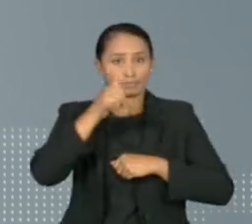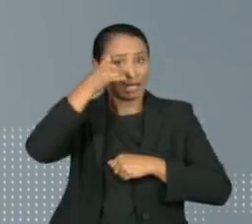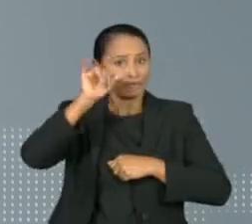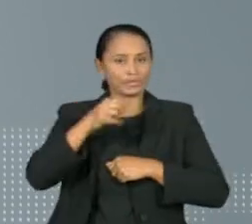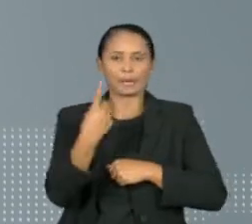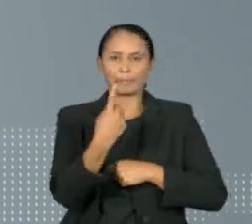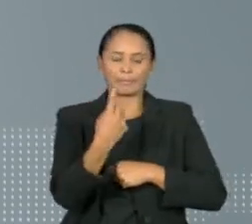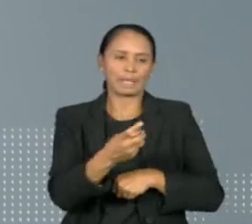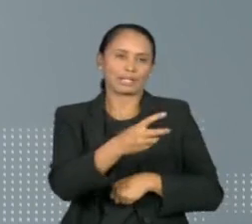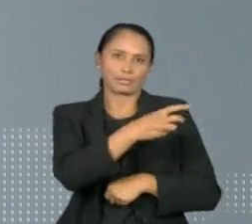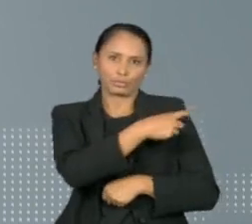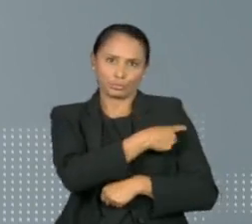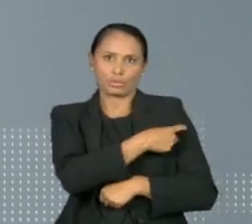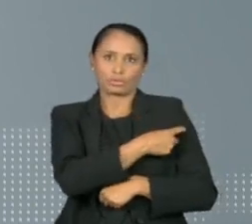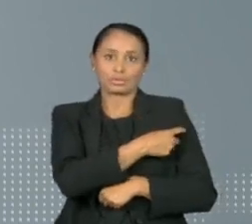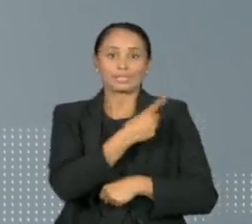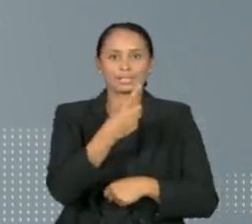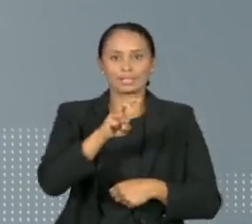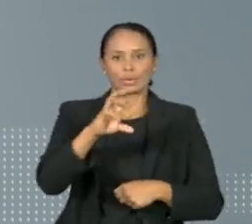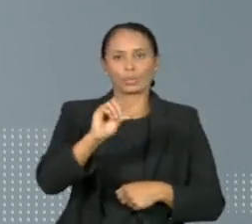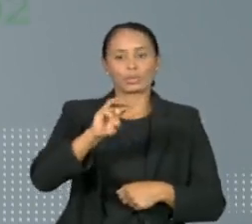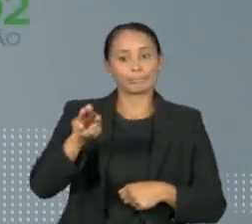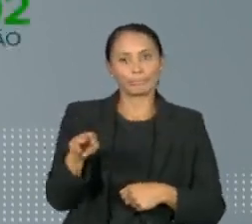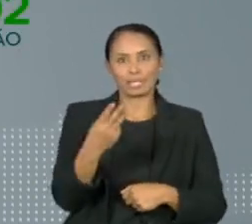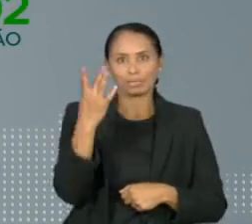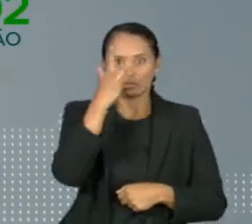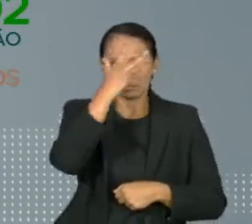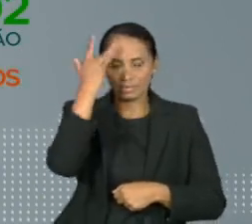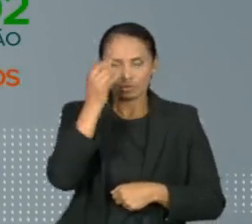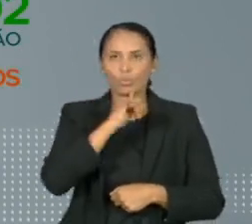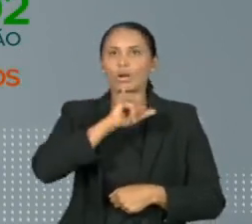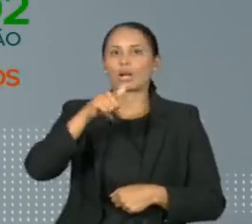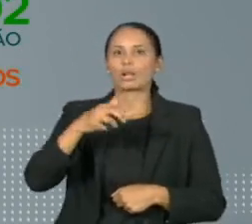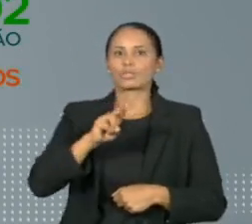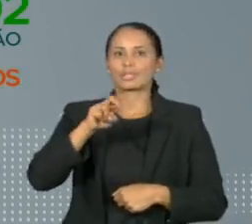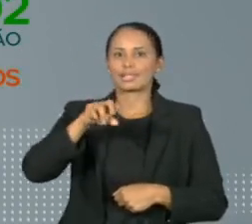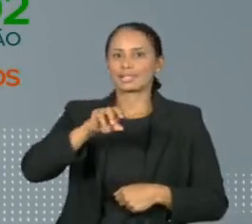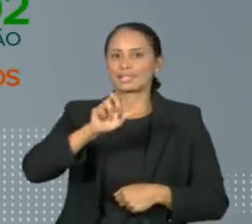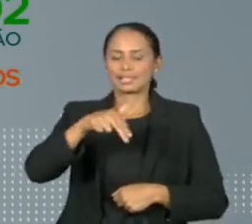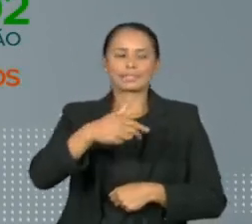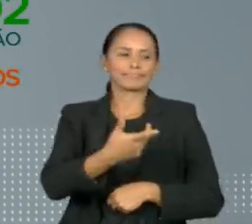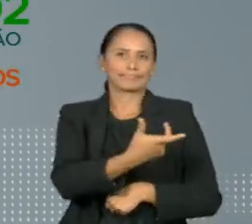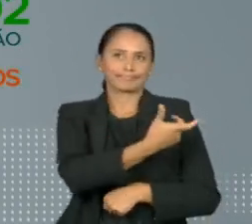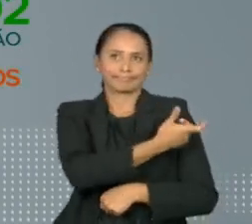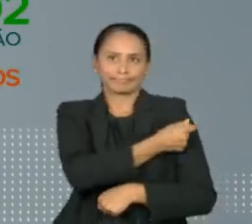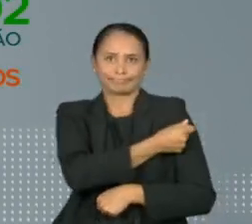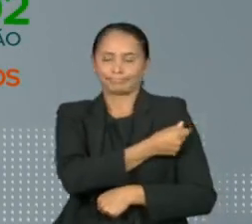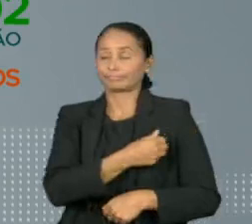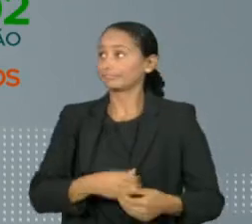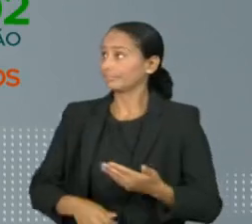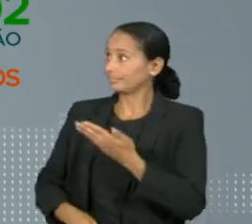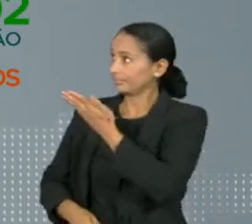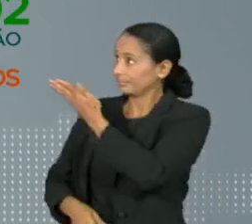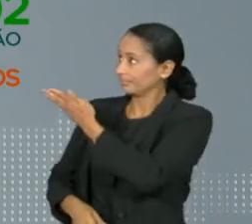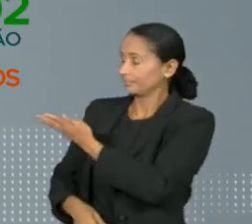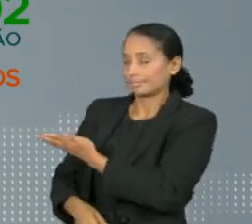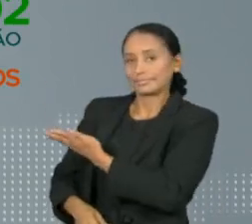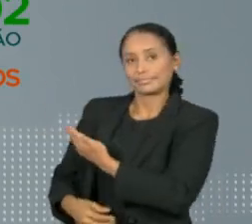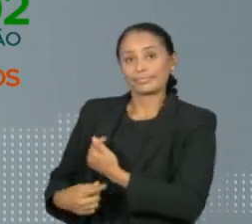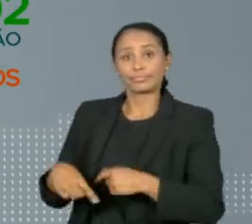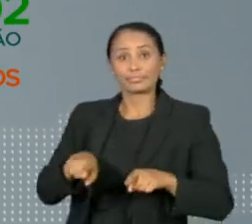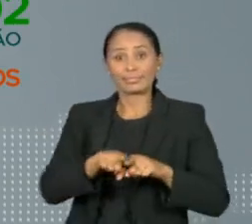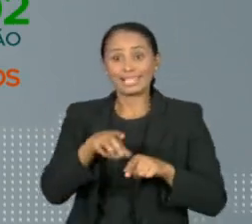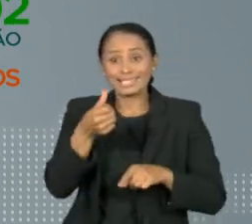150 milhões com a segunda ou a dose da Janssen e praticamente 49 milhões com a dose de reforço. Seis